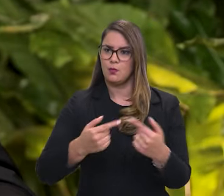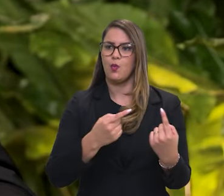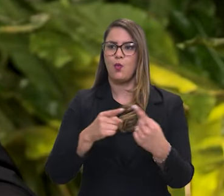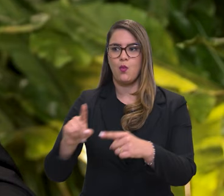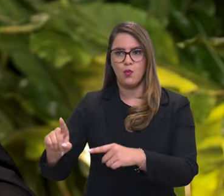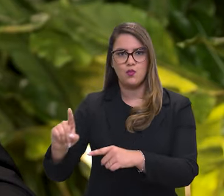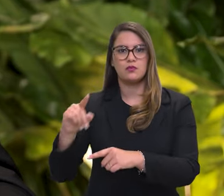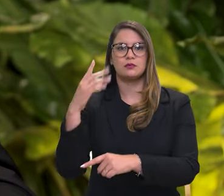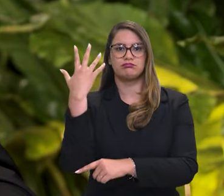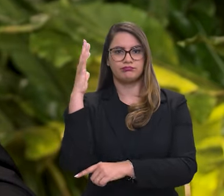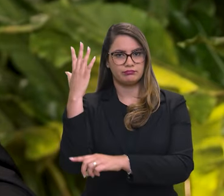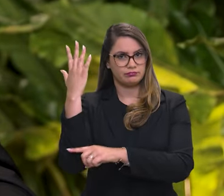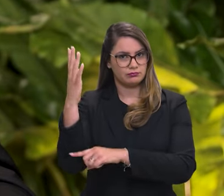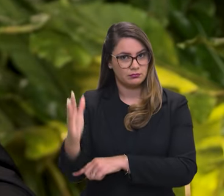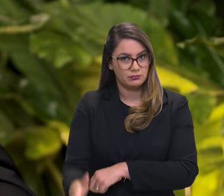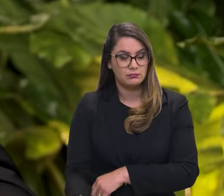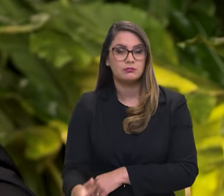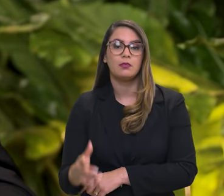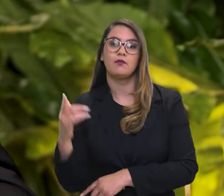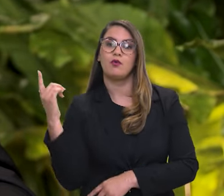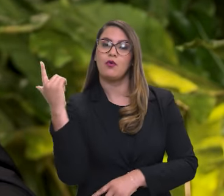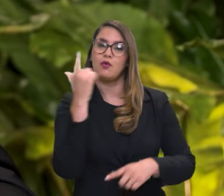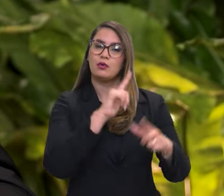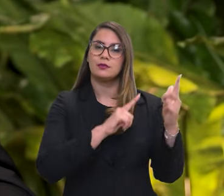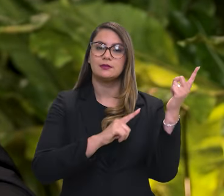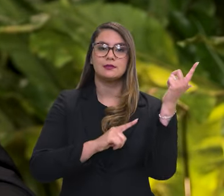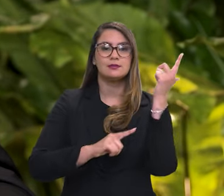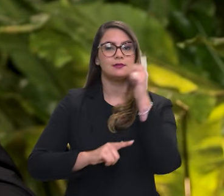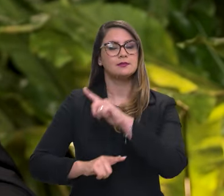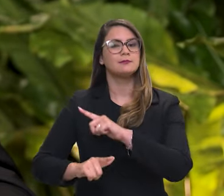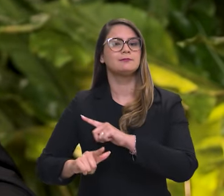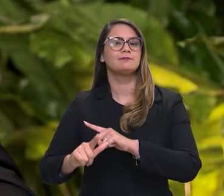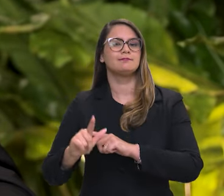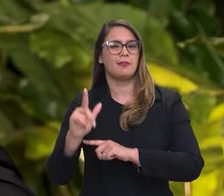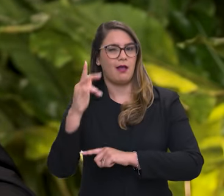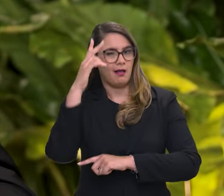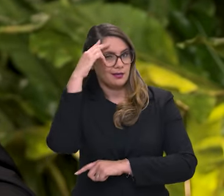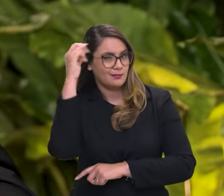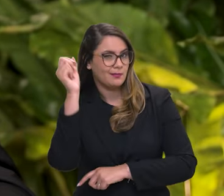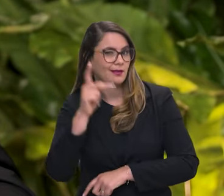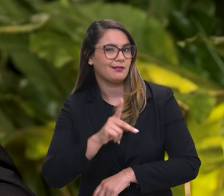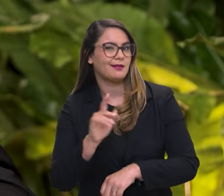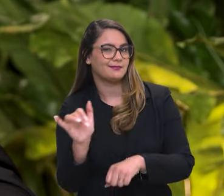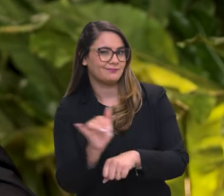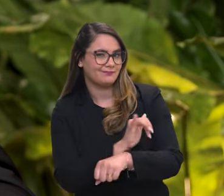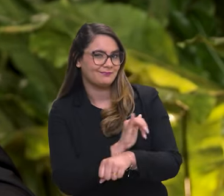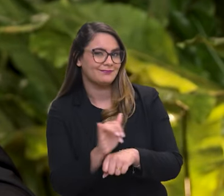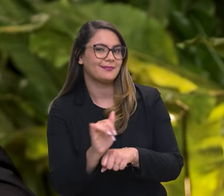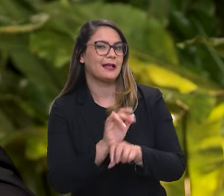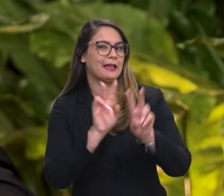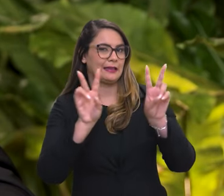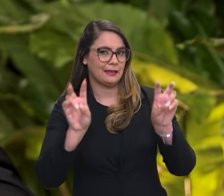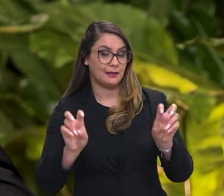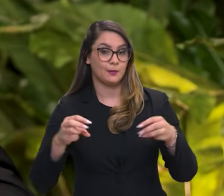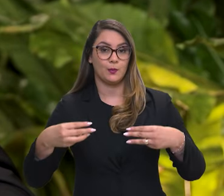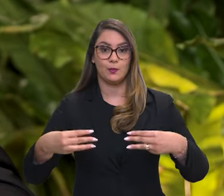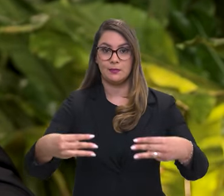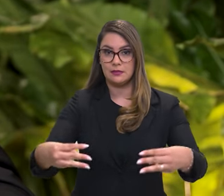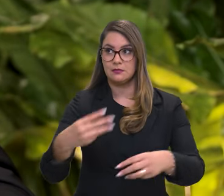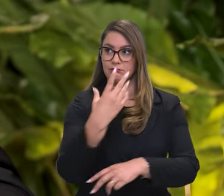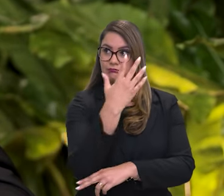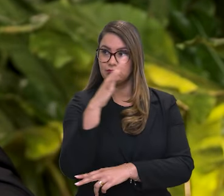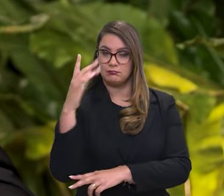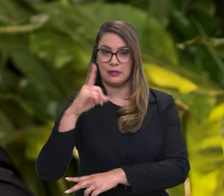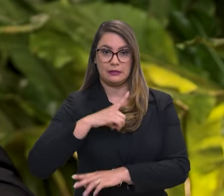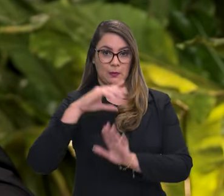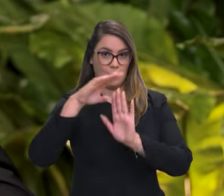a gente foi adquirindo toda uma expertise em relação a esse tema. O Ministério do Meio Ambiente elabora o Plano de Prevenção e Combate